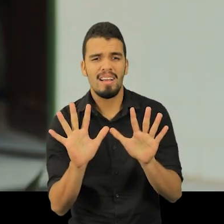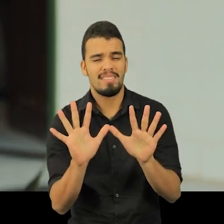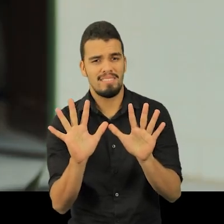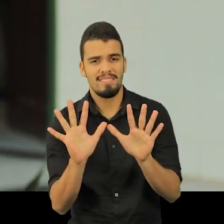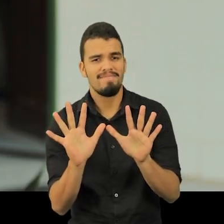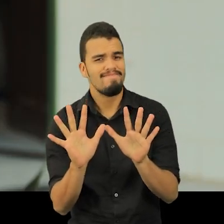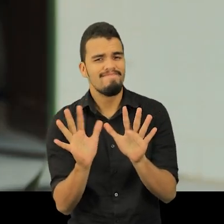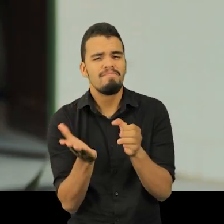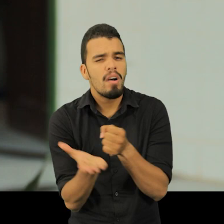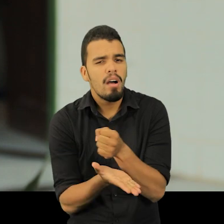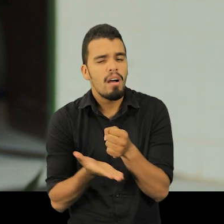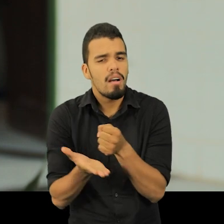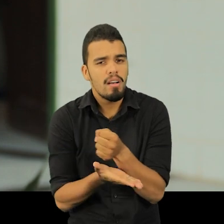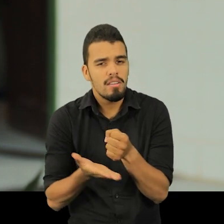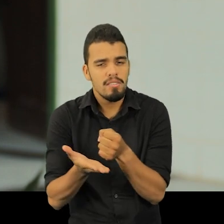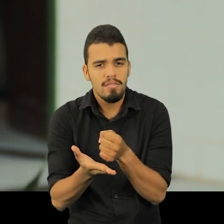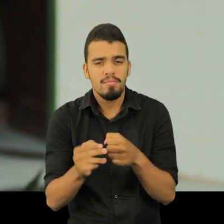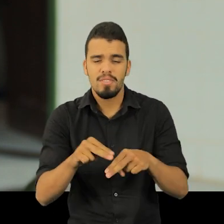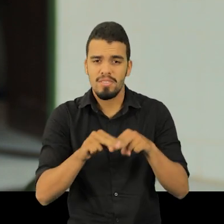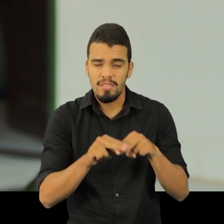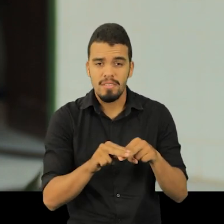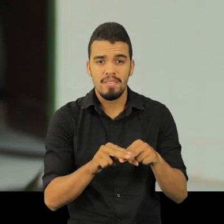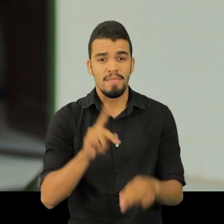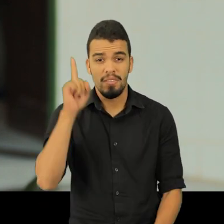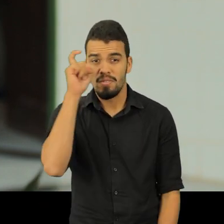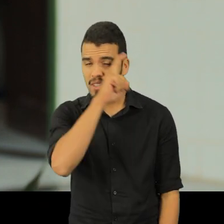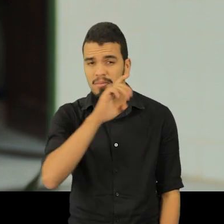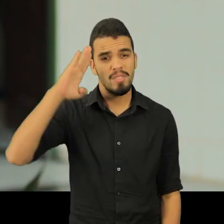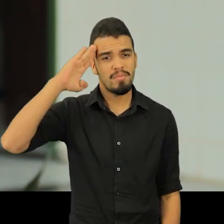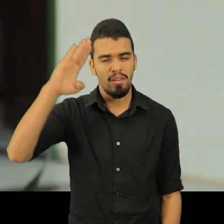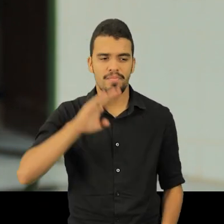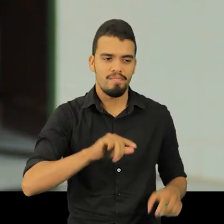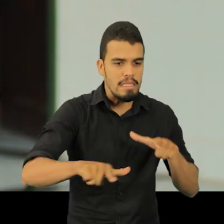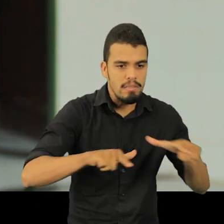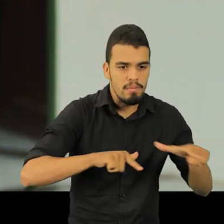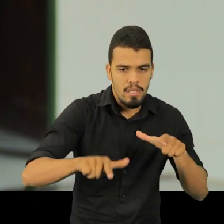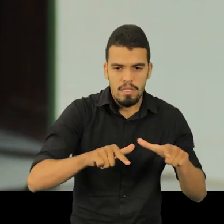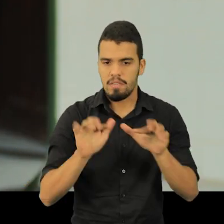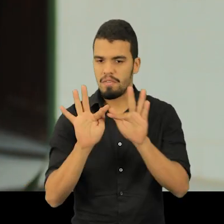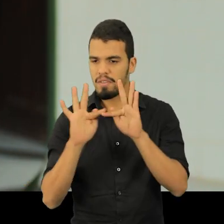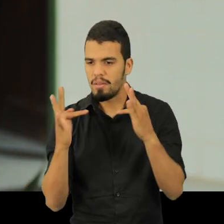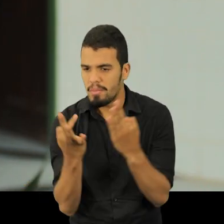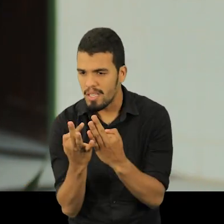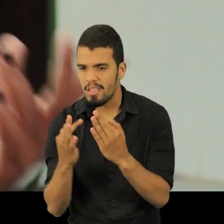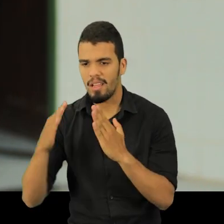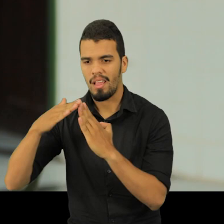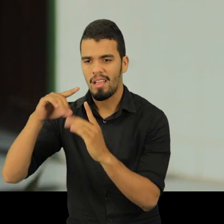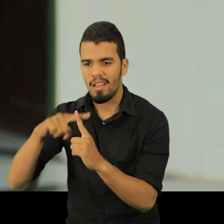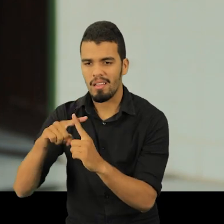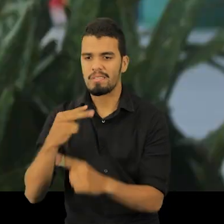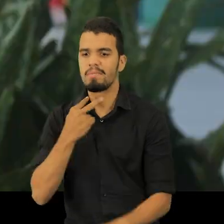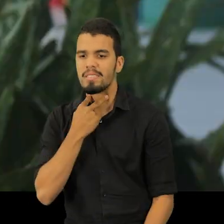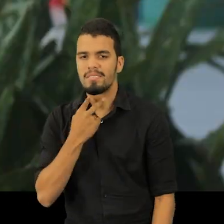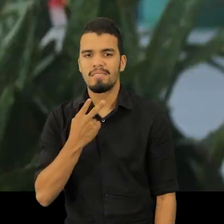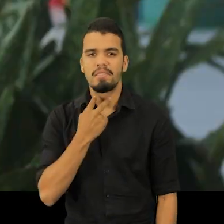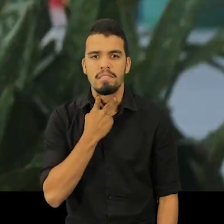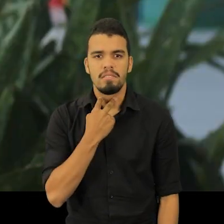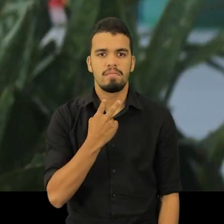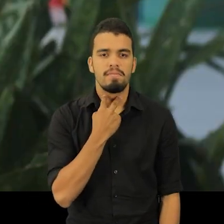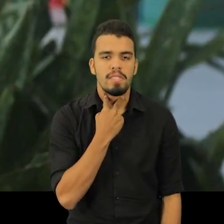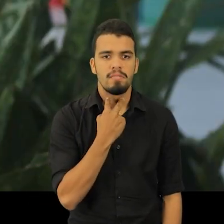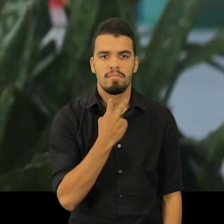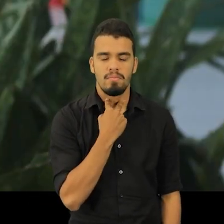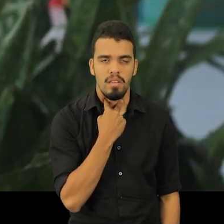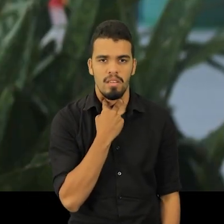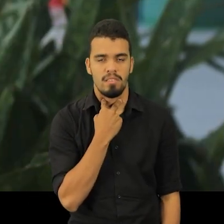eu tinha que me dividir. A minha maior dificuldade foi essa, entre o trabalho, a família, a igreja. E eu tinha que fazer